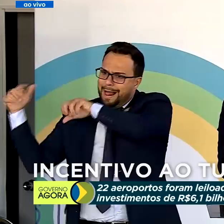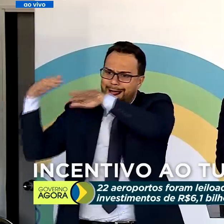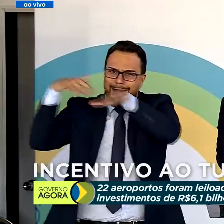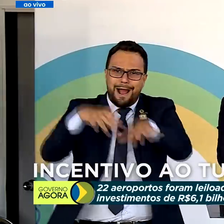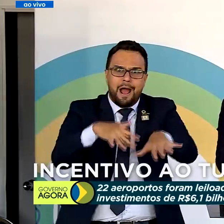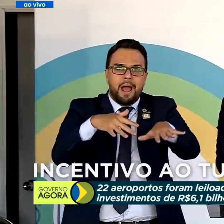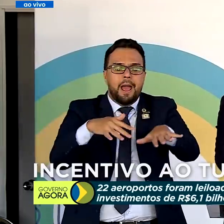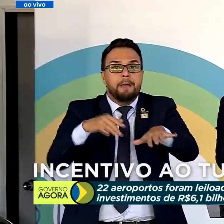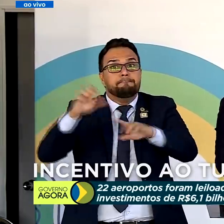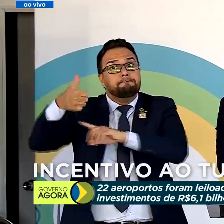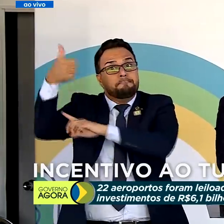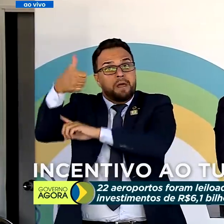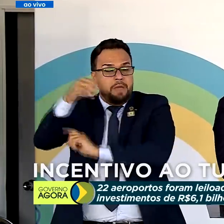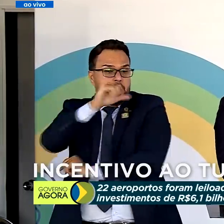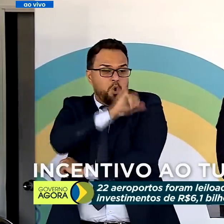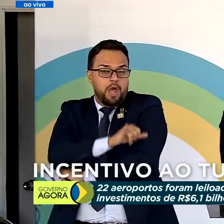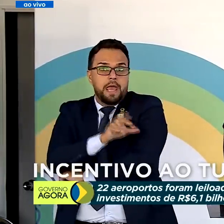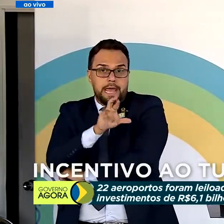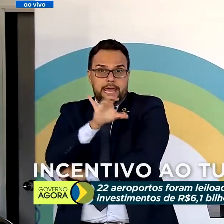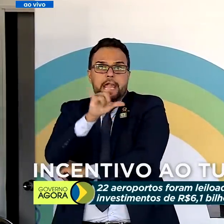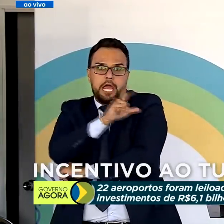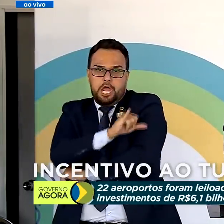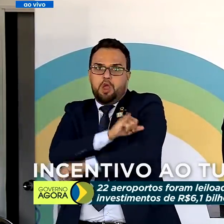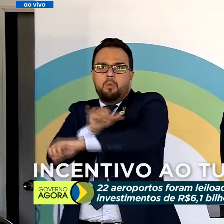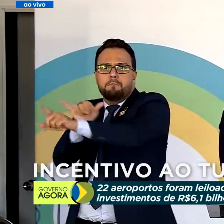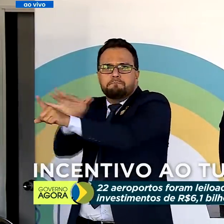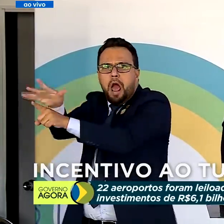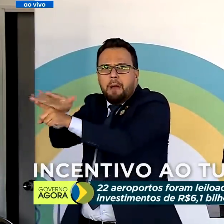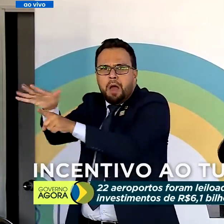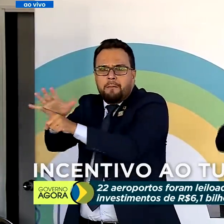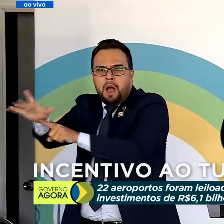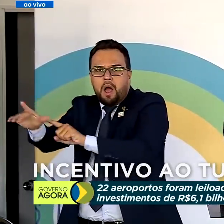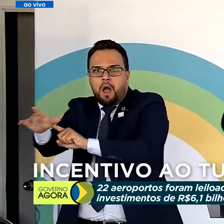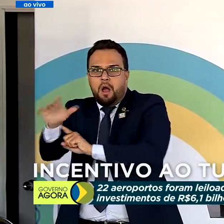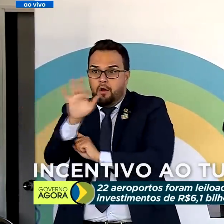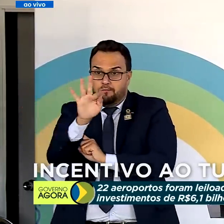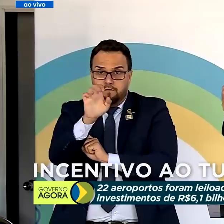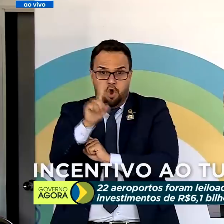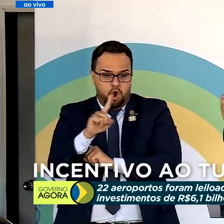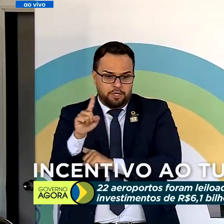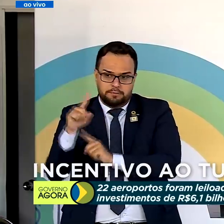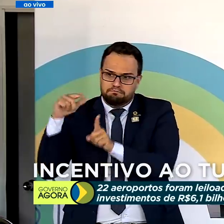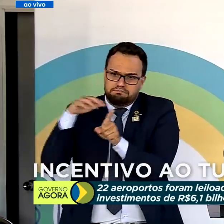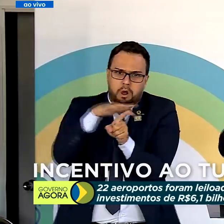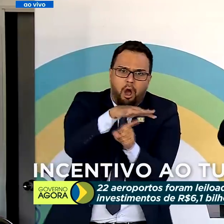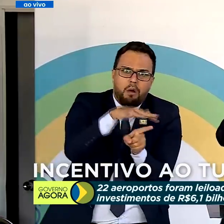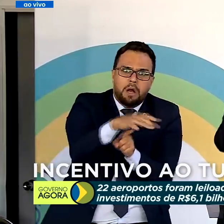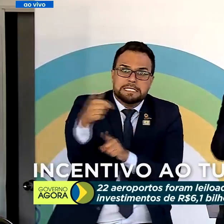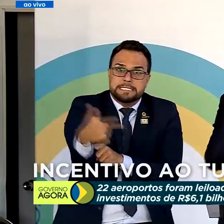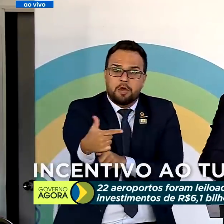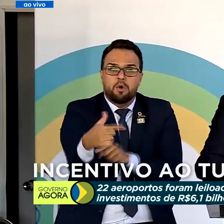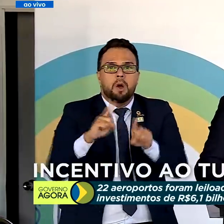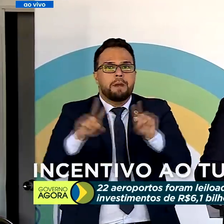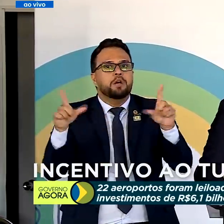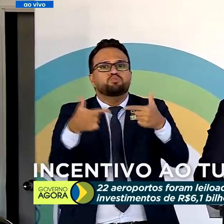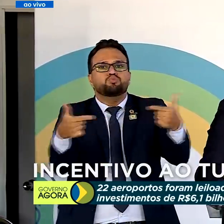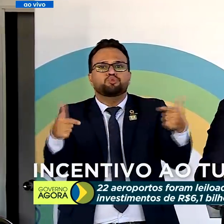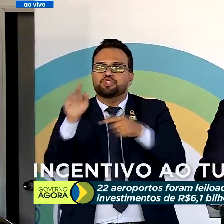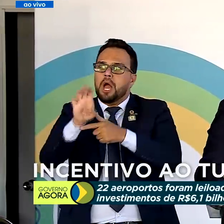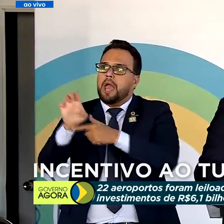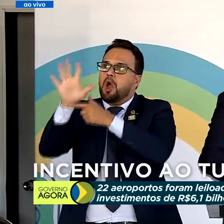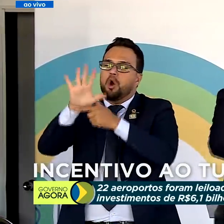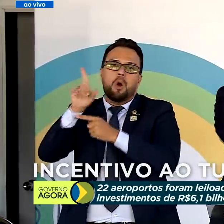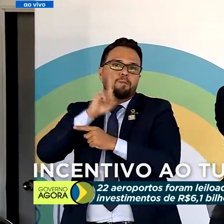e número de turistas estrangeiros, general Silvio Luna. E não tinha um aeroporto que descia voo direto dos Estados Unidos da Europa.